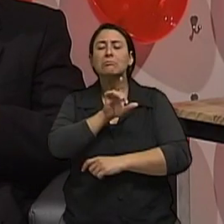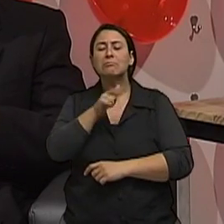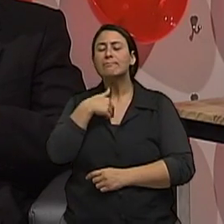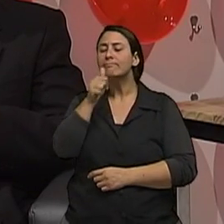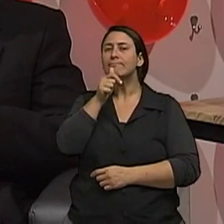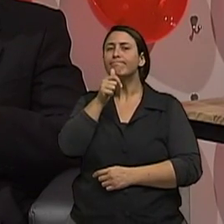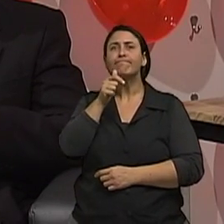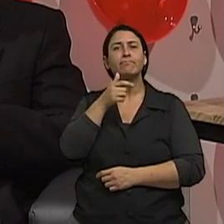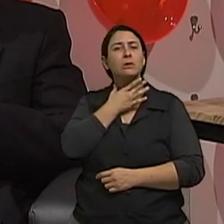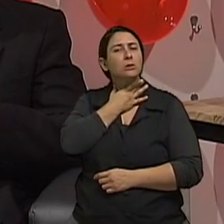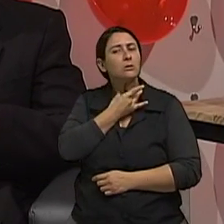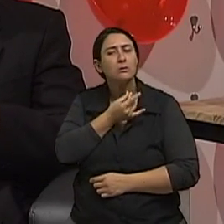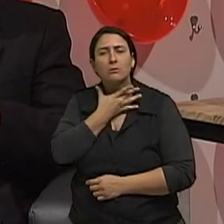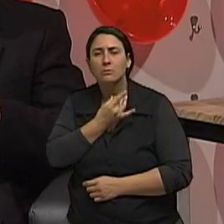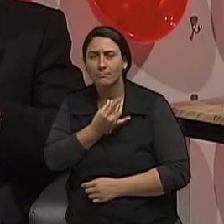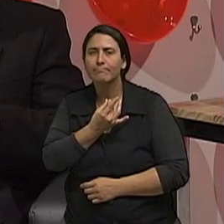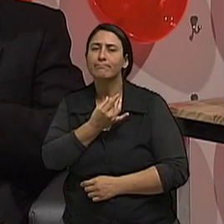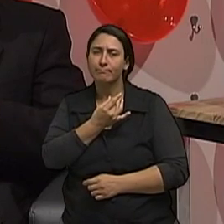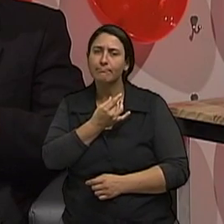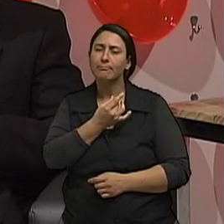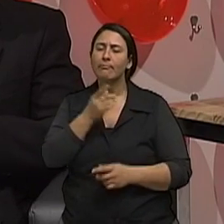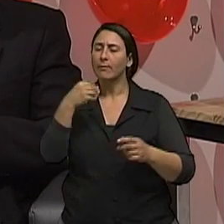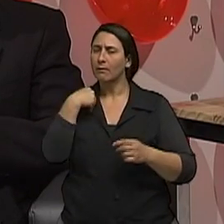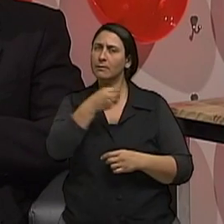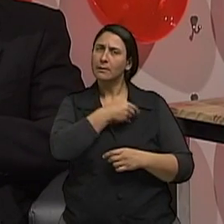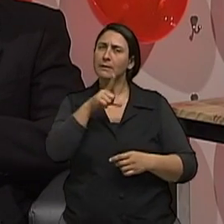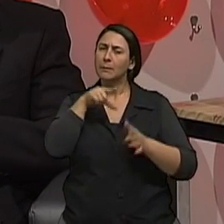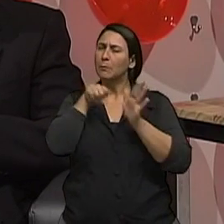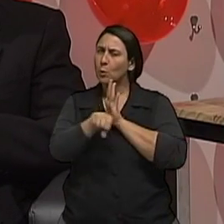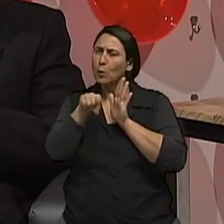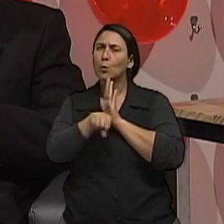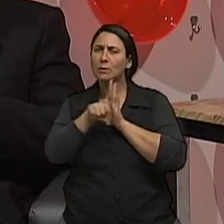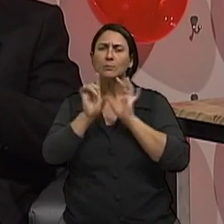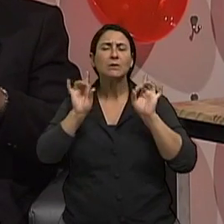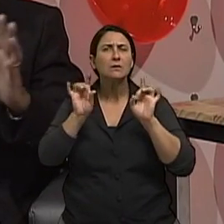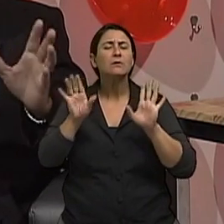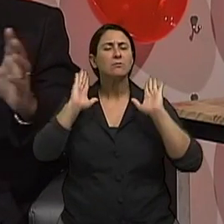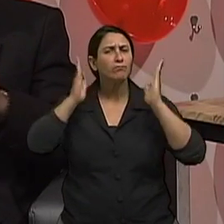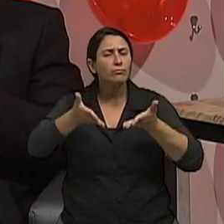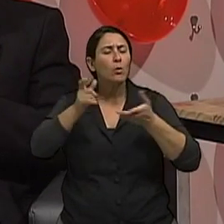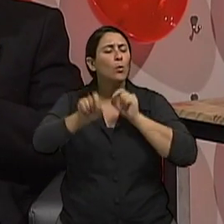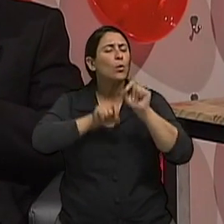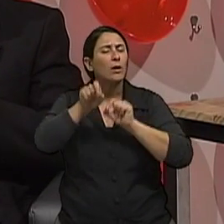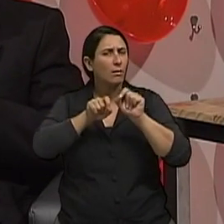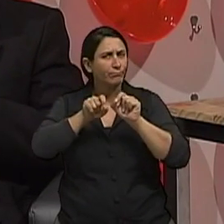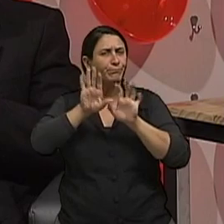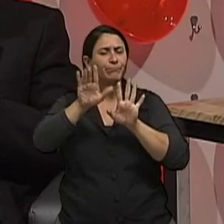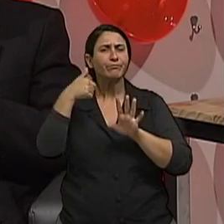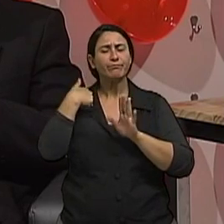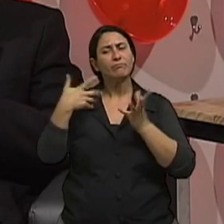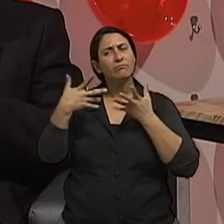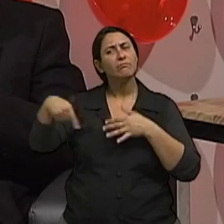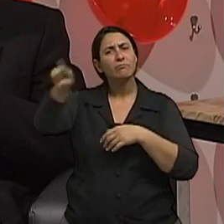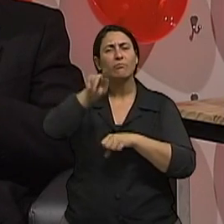tem, inclusive, algumas perguntas bem específicas, de questionários específicos, né. Eu gostaria de chamar a atenção, Isabel, para